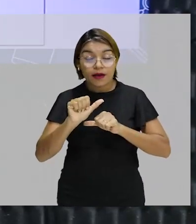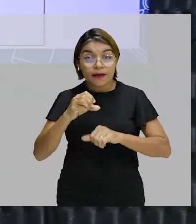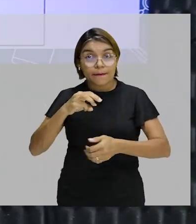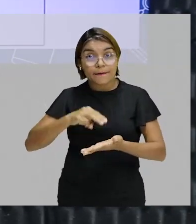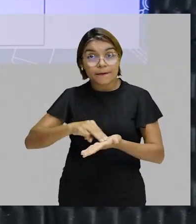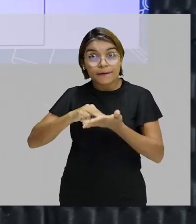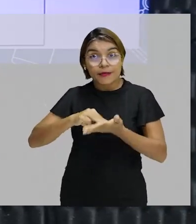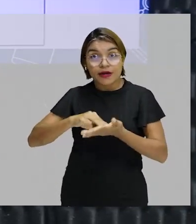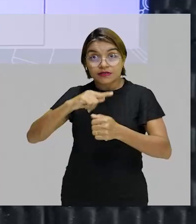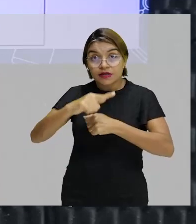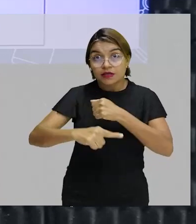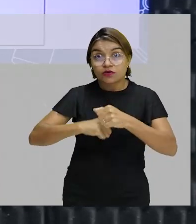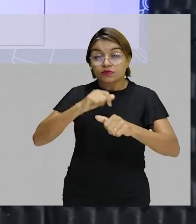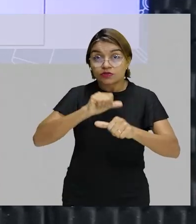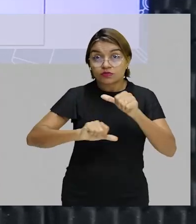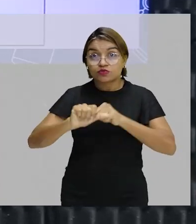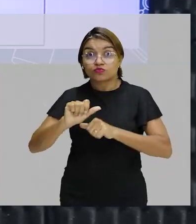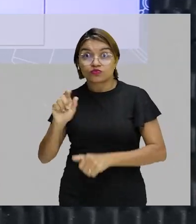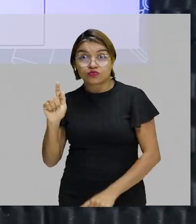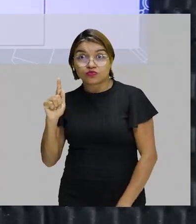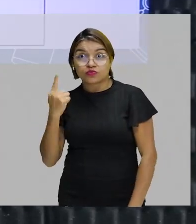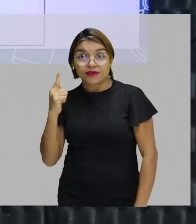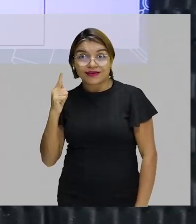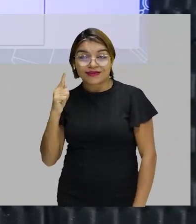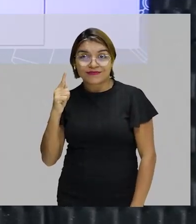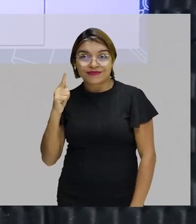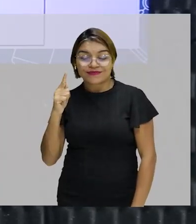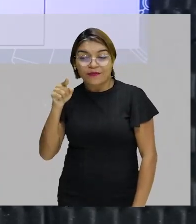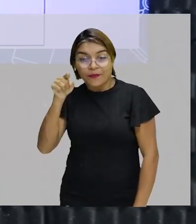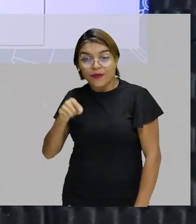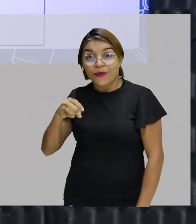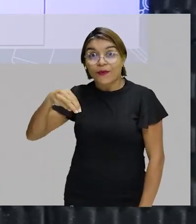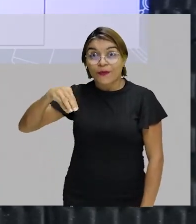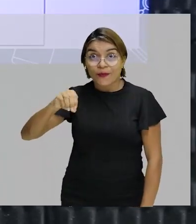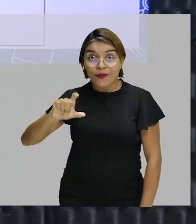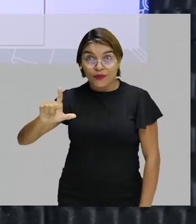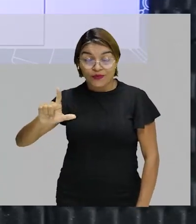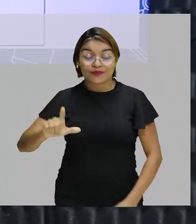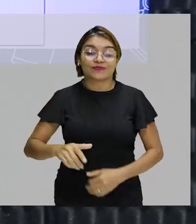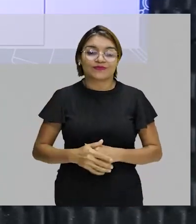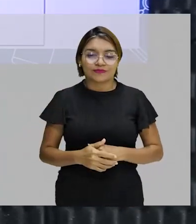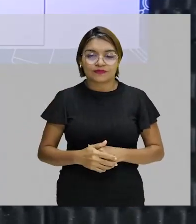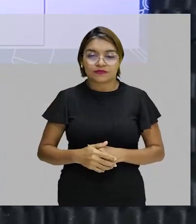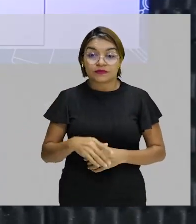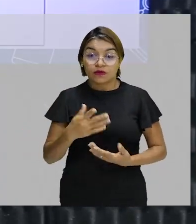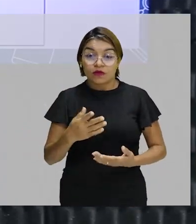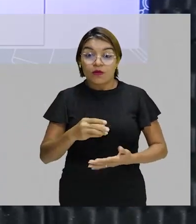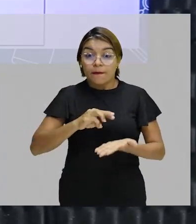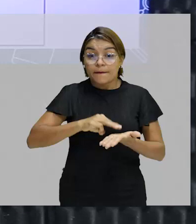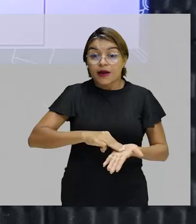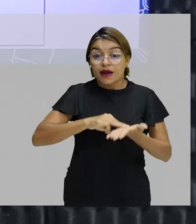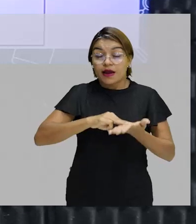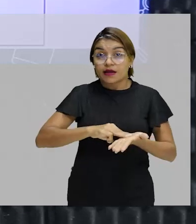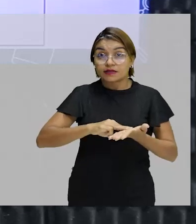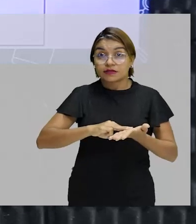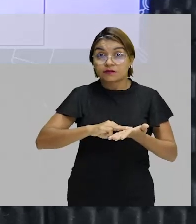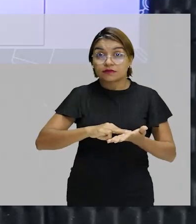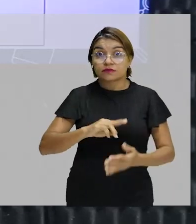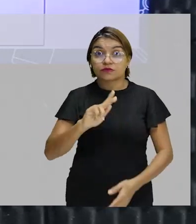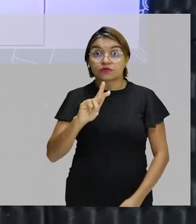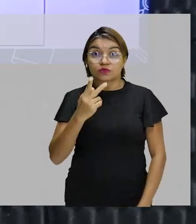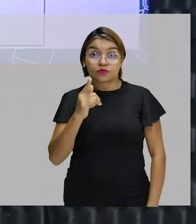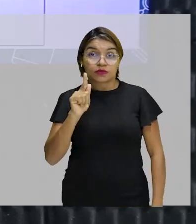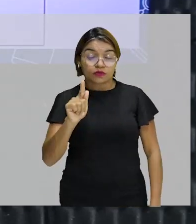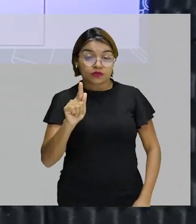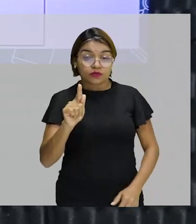Só que gramas por mol. Então, eu posso falar que a massa molar do mercúrio é que vale a